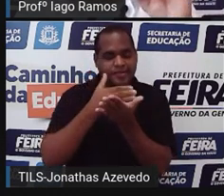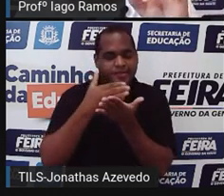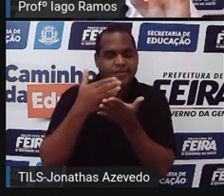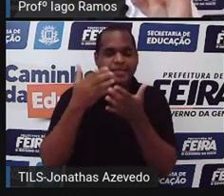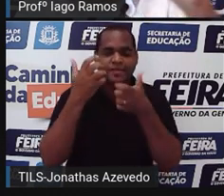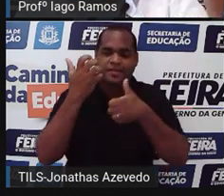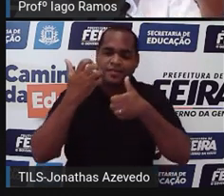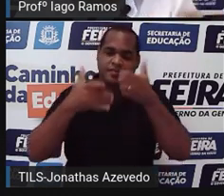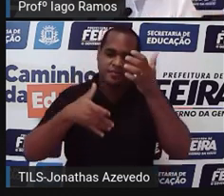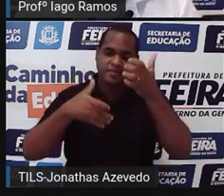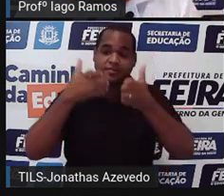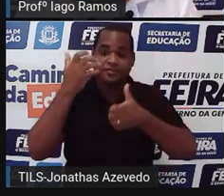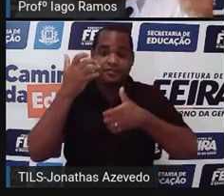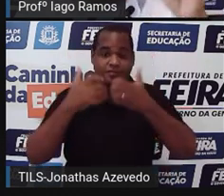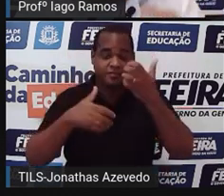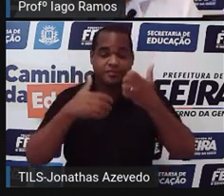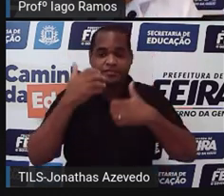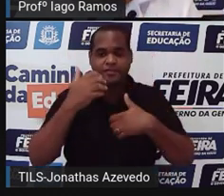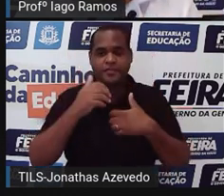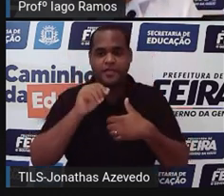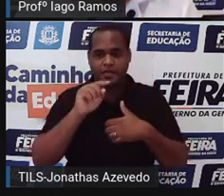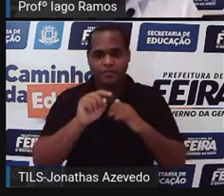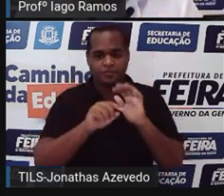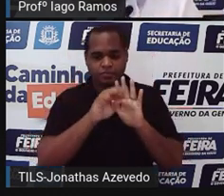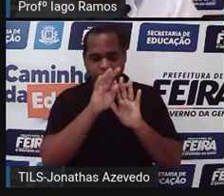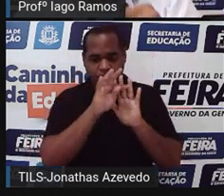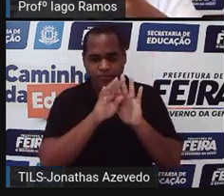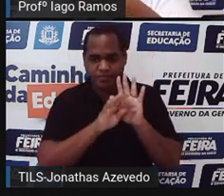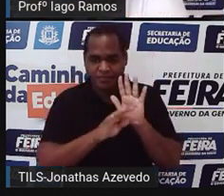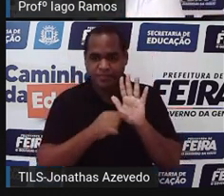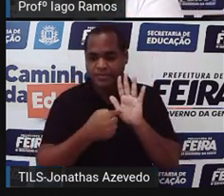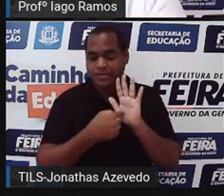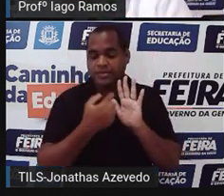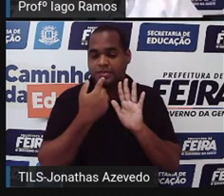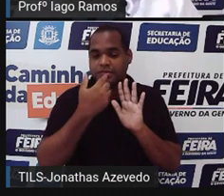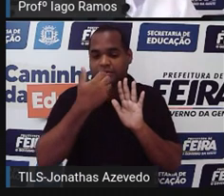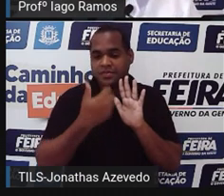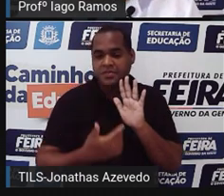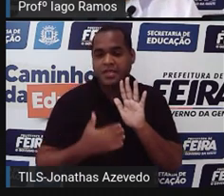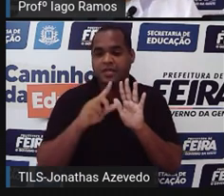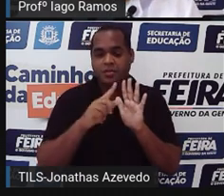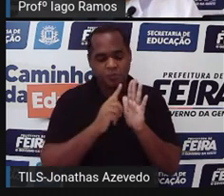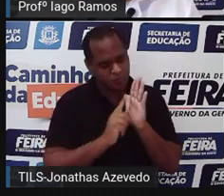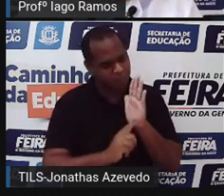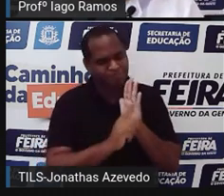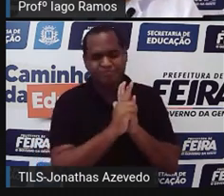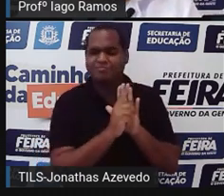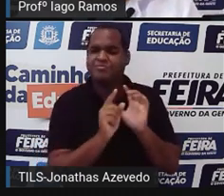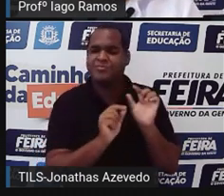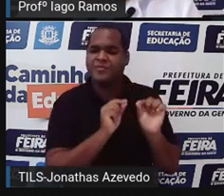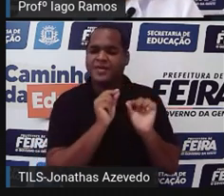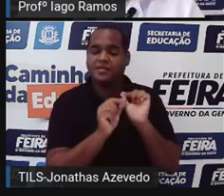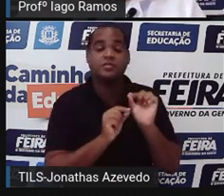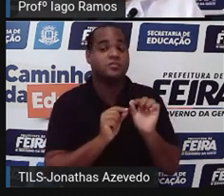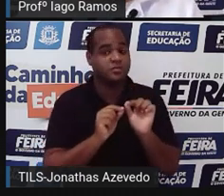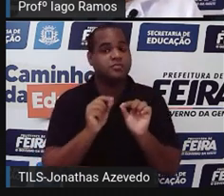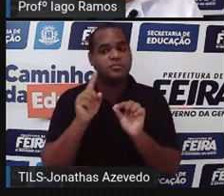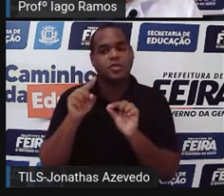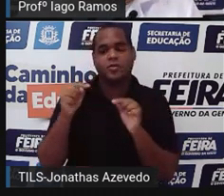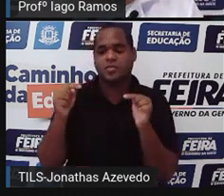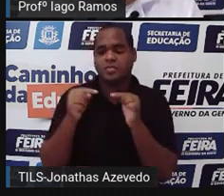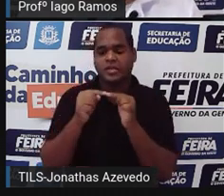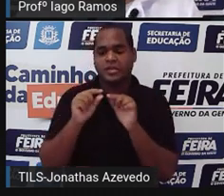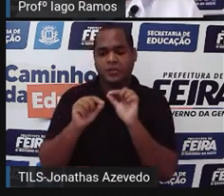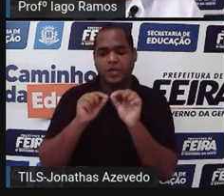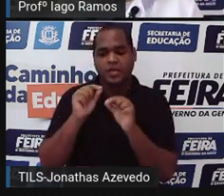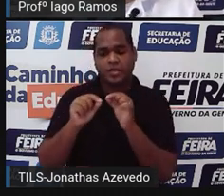aliás, o título vai dizer do que é que o gráfico está falando. Então, do que é que trata